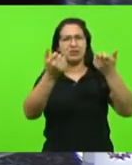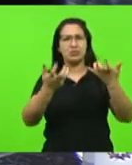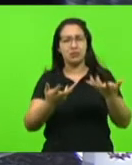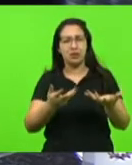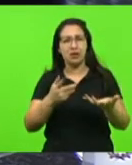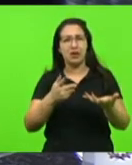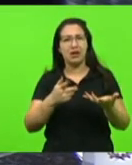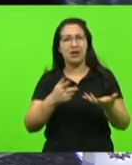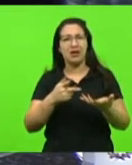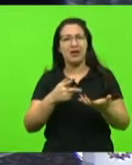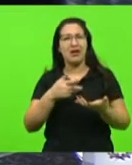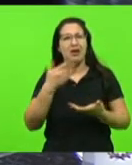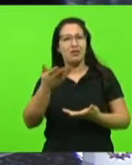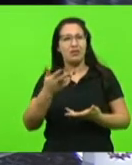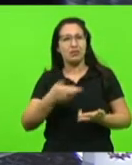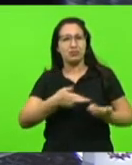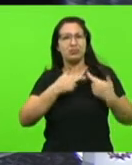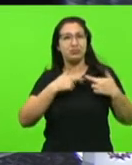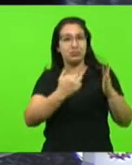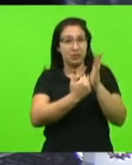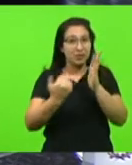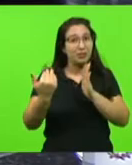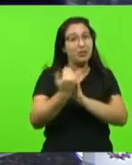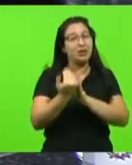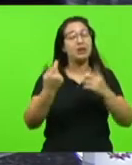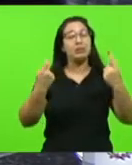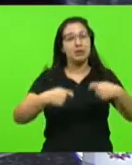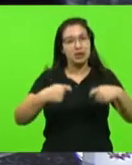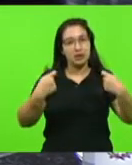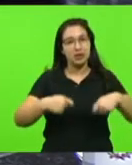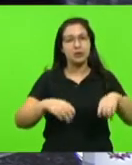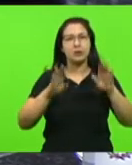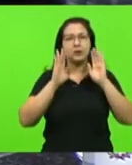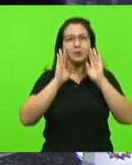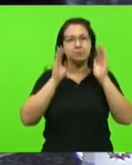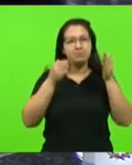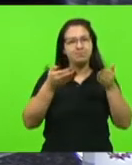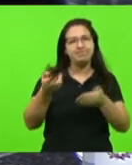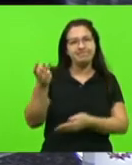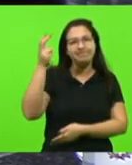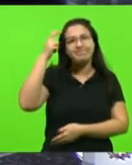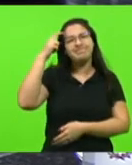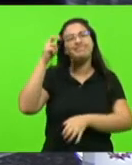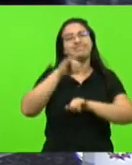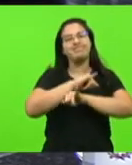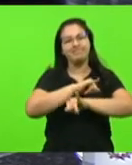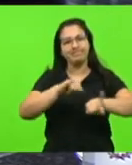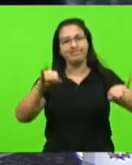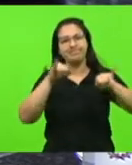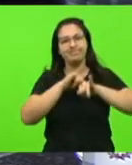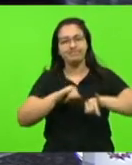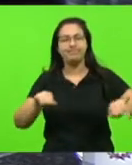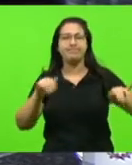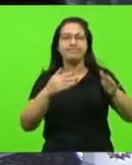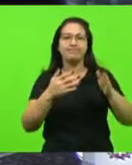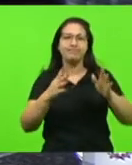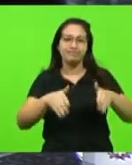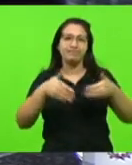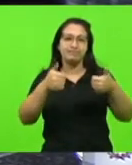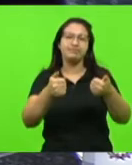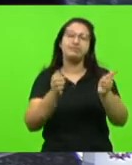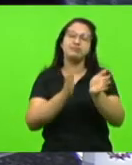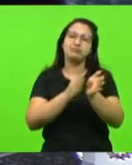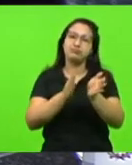aumenta. Então, nós temos que trabalhar muito a conscientização. Tudo mais aí, parabenizar por todo o trabalho, para o seu